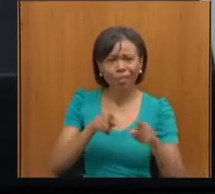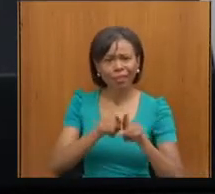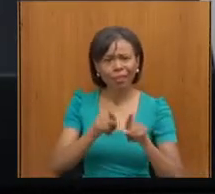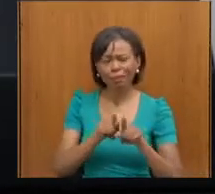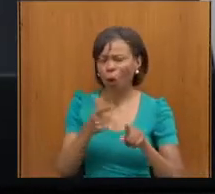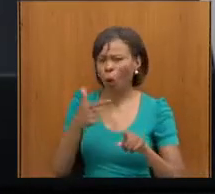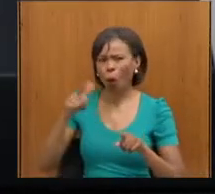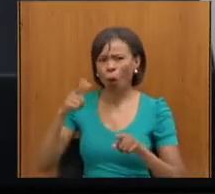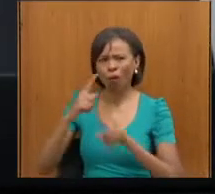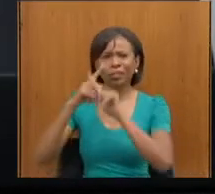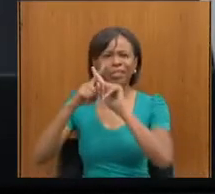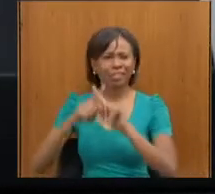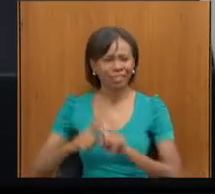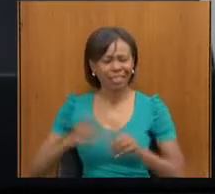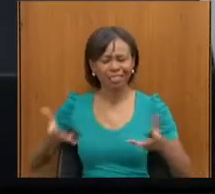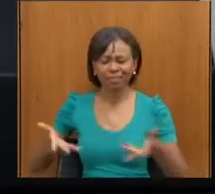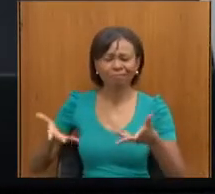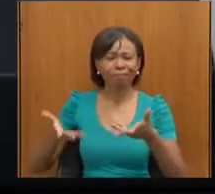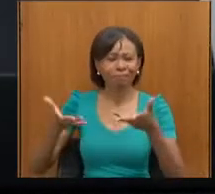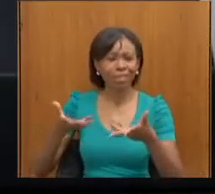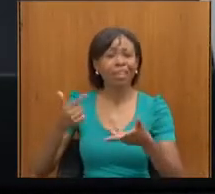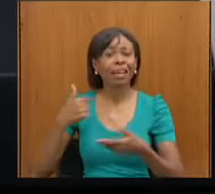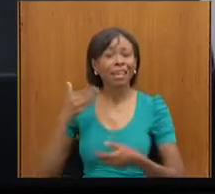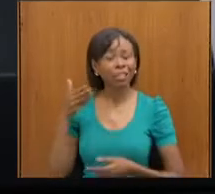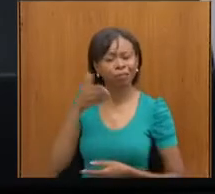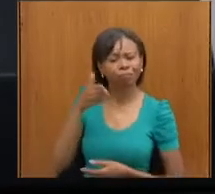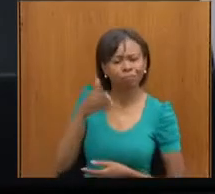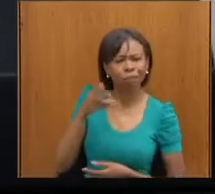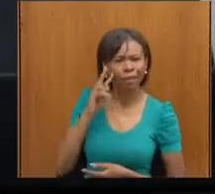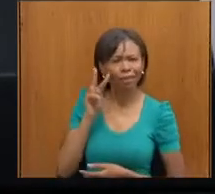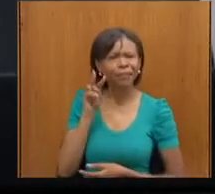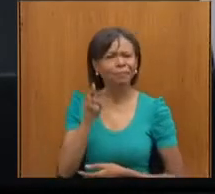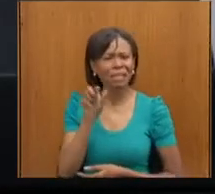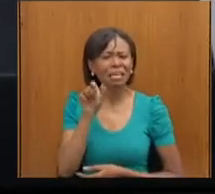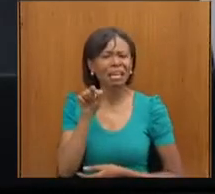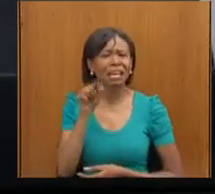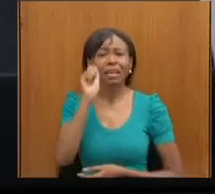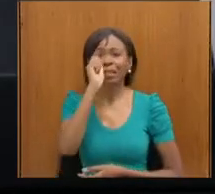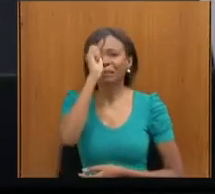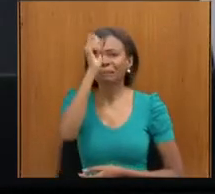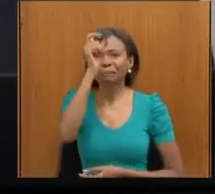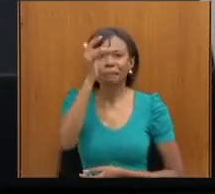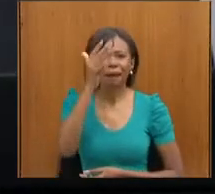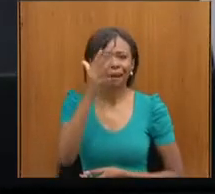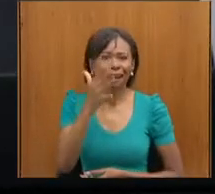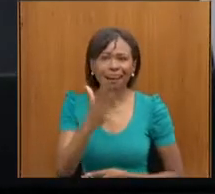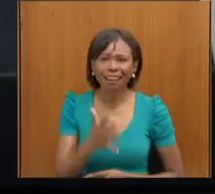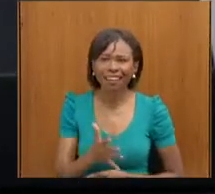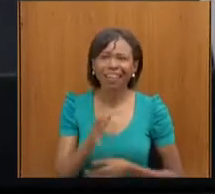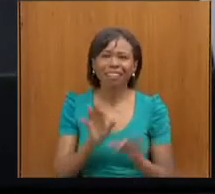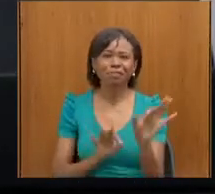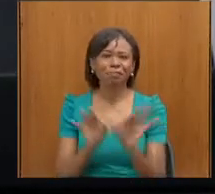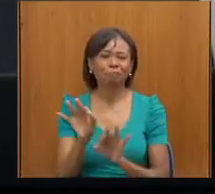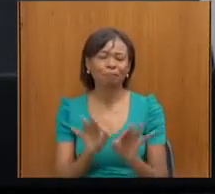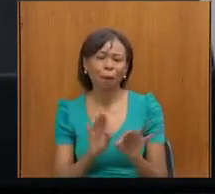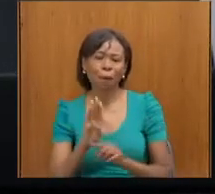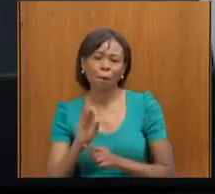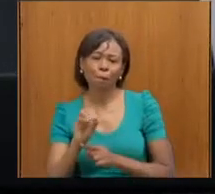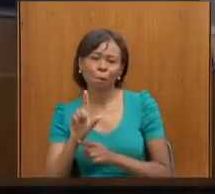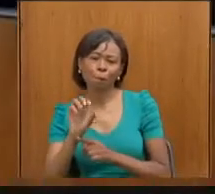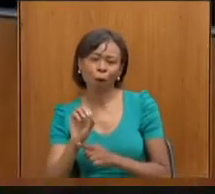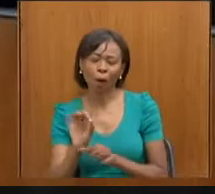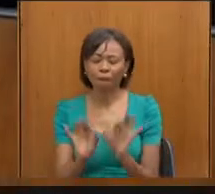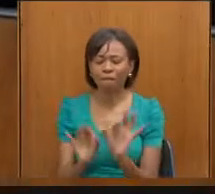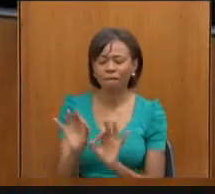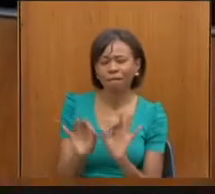atletas, quantas vezes nós tivemos lá e ela está lá, fica até de madrugada fazendo um bolo maravilhoso, né,